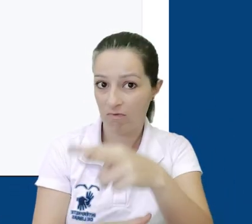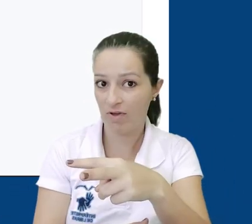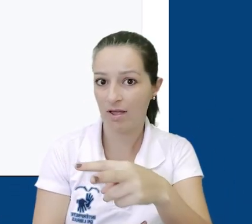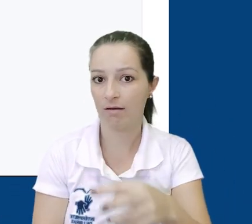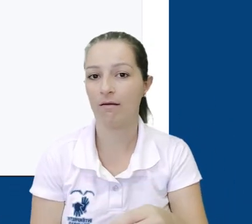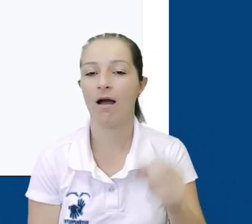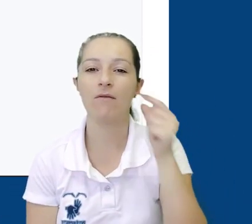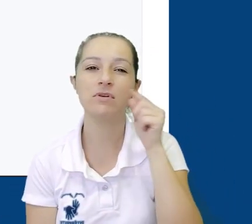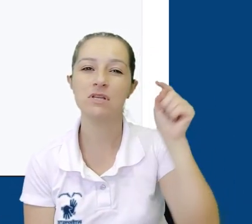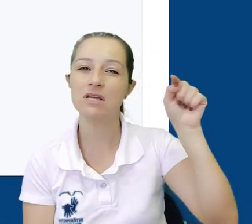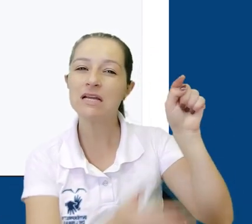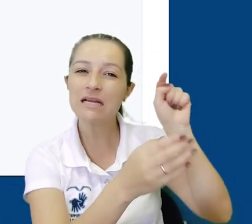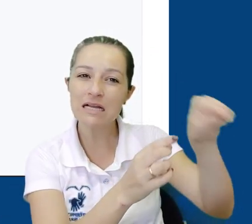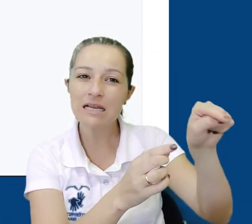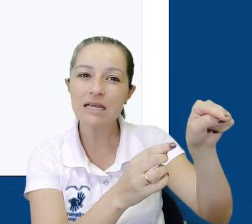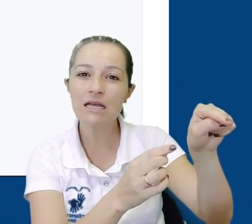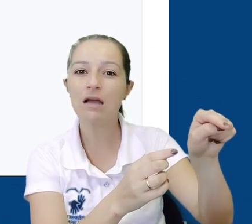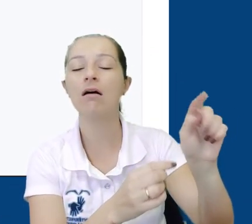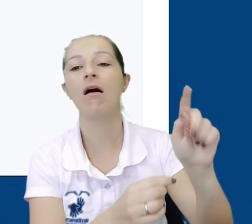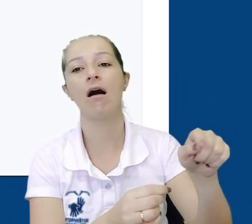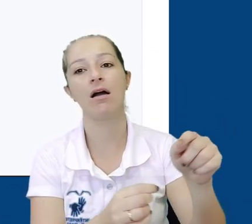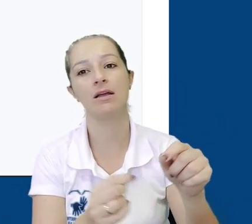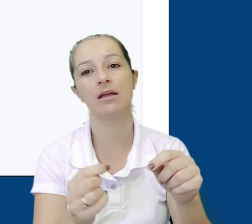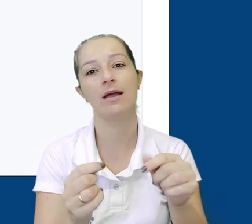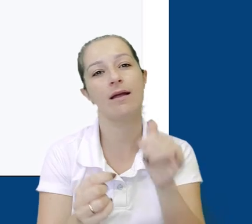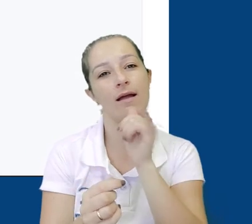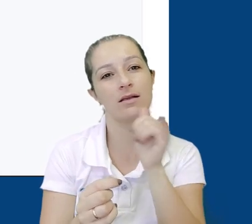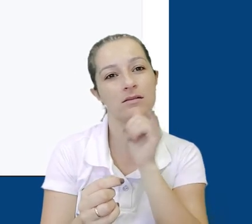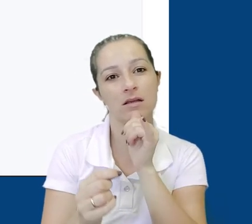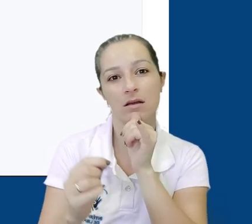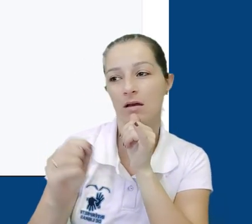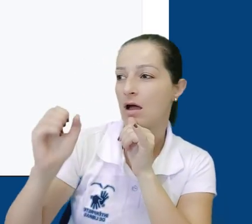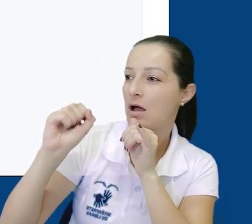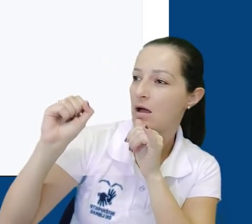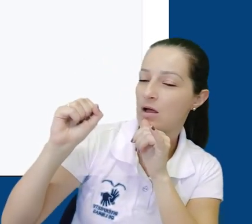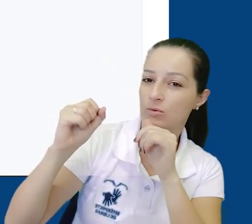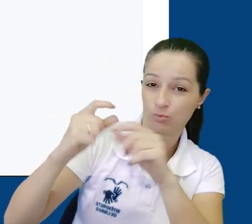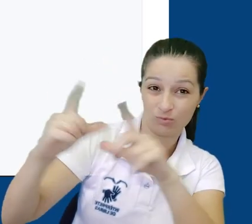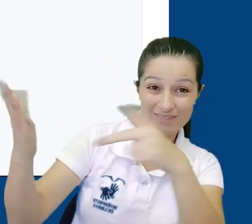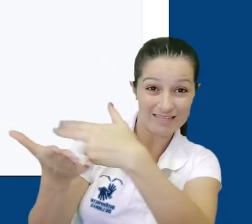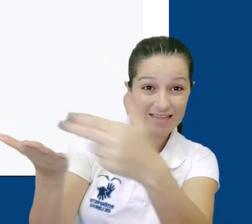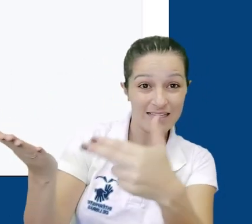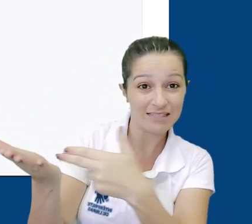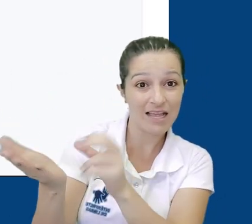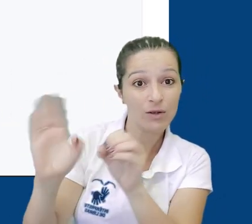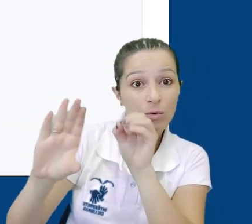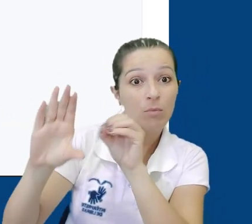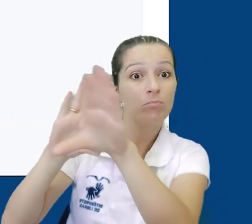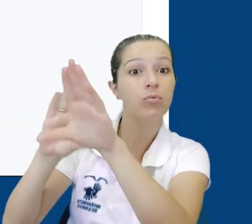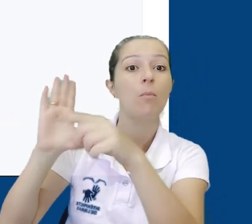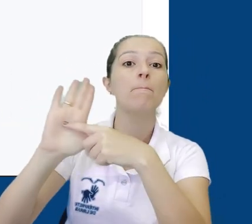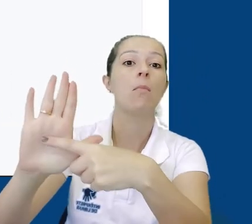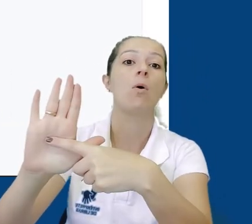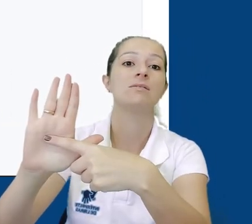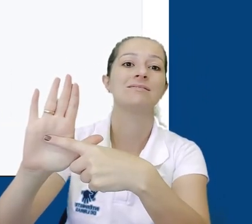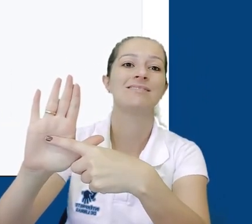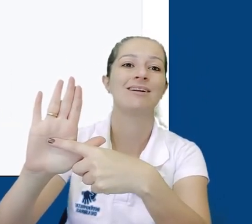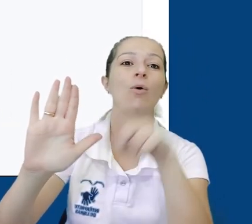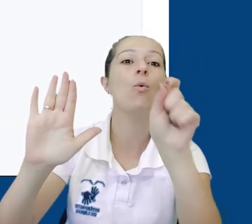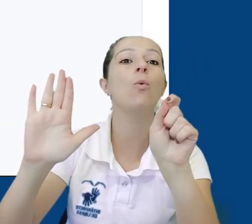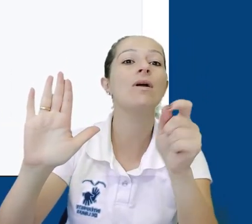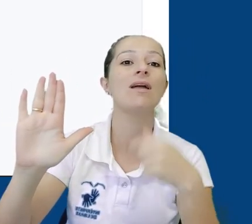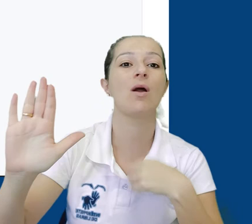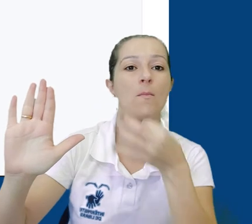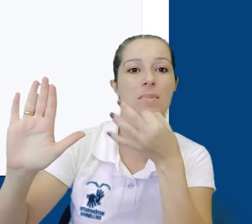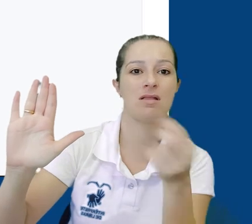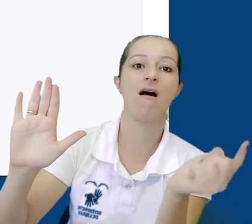sobre ele, a forma a qual ele está vinculado será destacada. Assim, poderá adicionar notas para você fazer depois ou comentários para